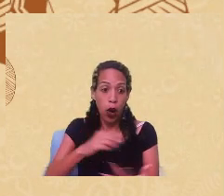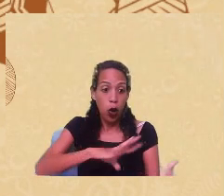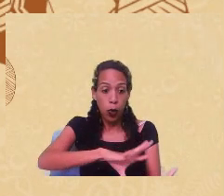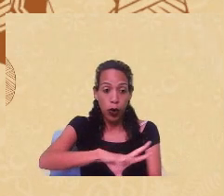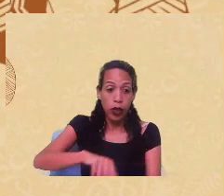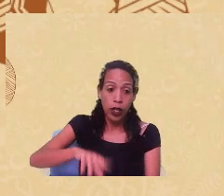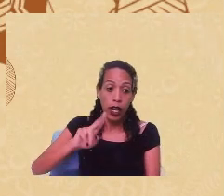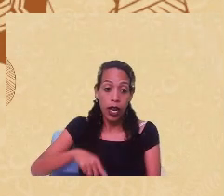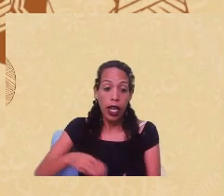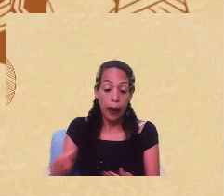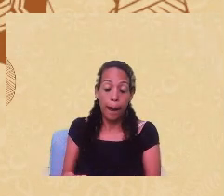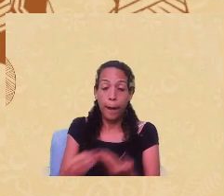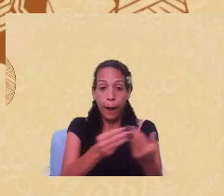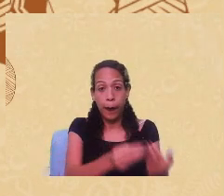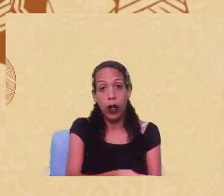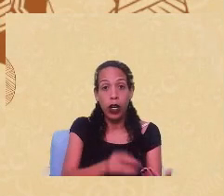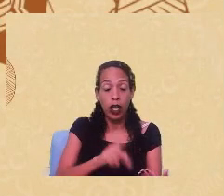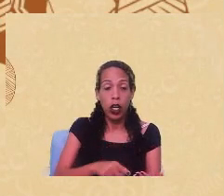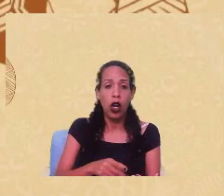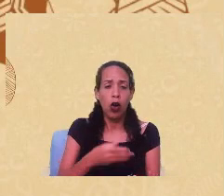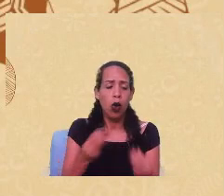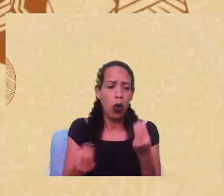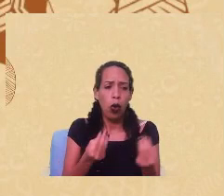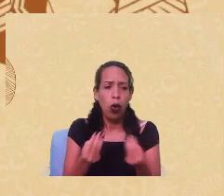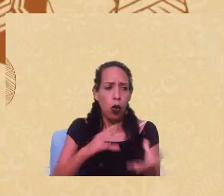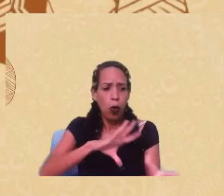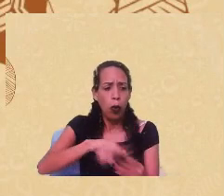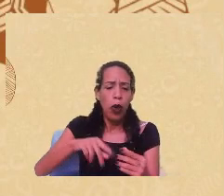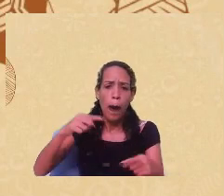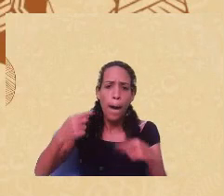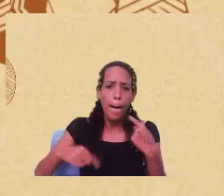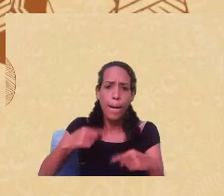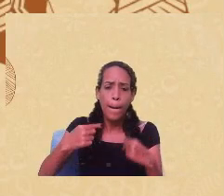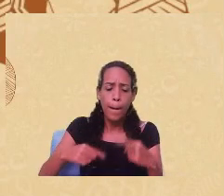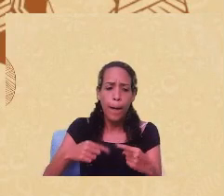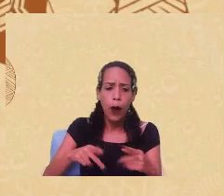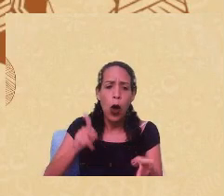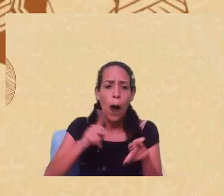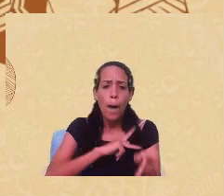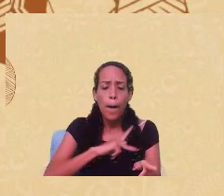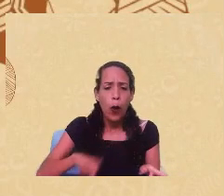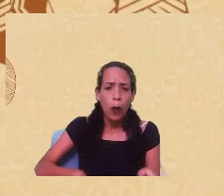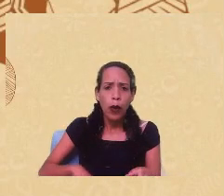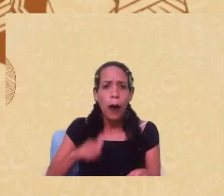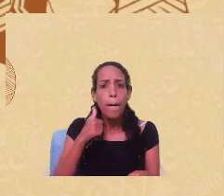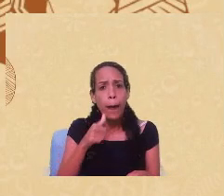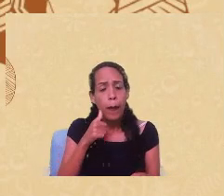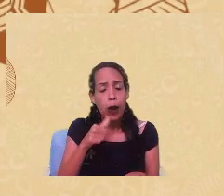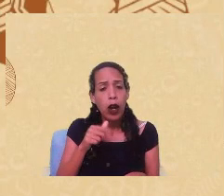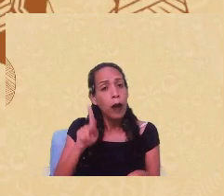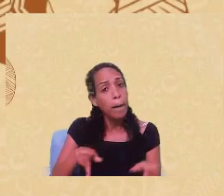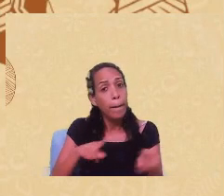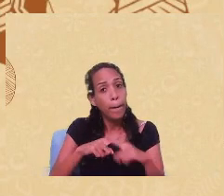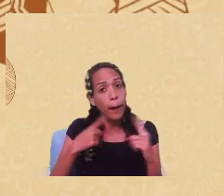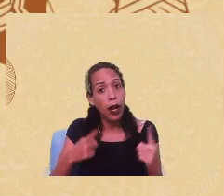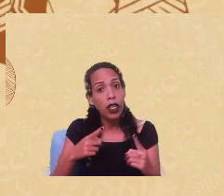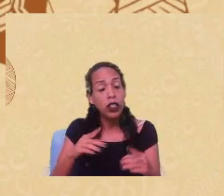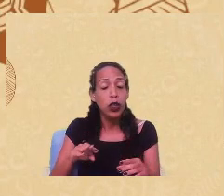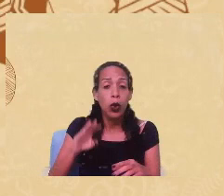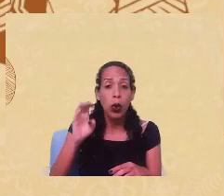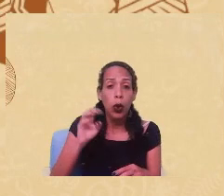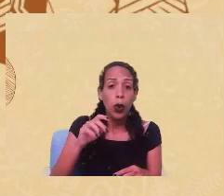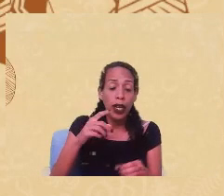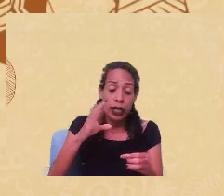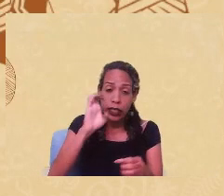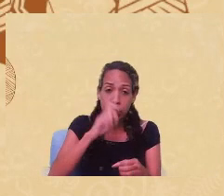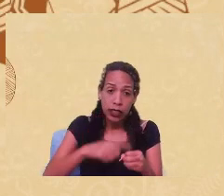transportada como sujeita universal das políticas públicas para mulheres. O Estado, por sua vez, se alimentava dessas concepções